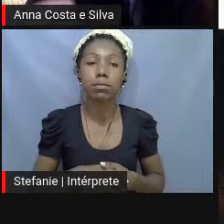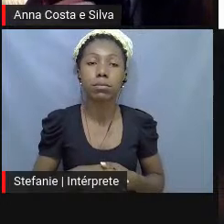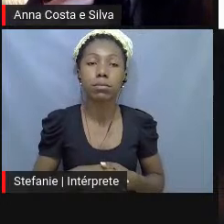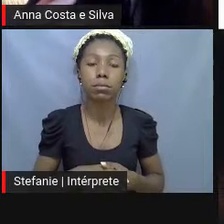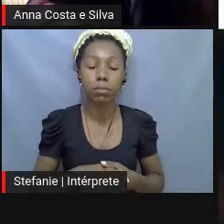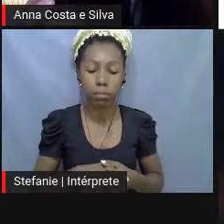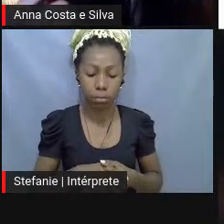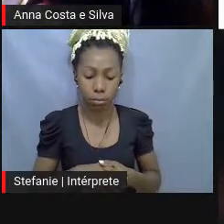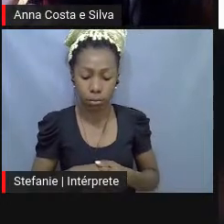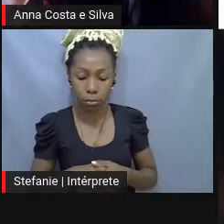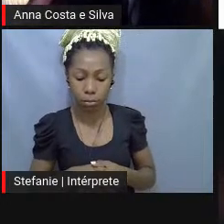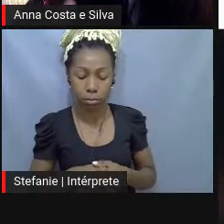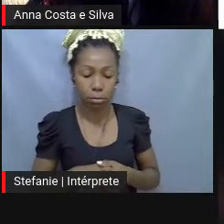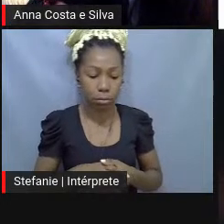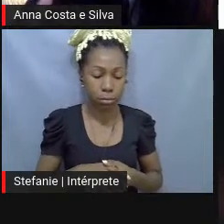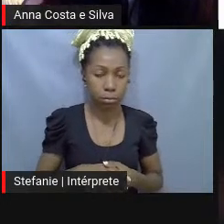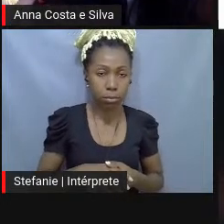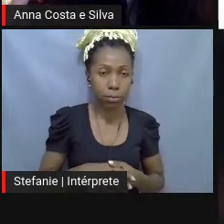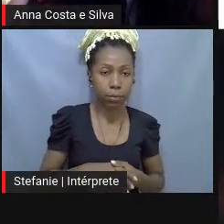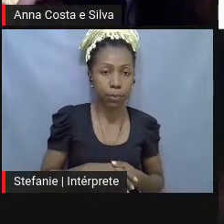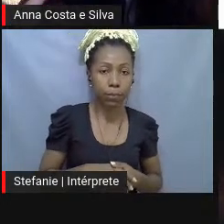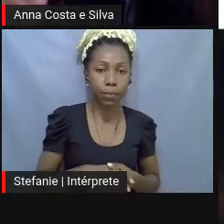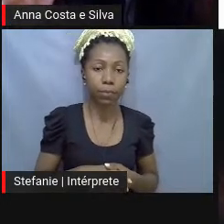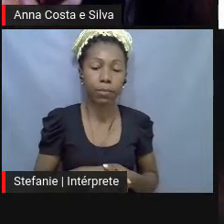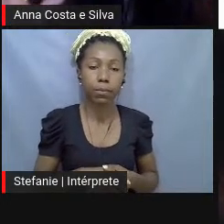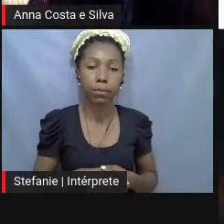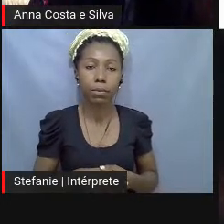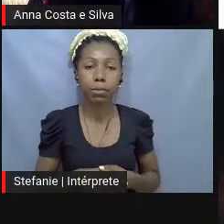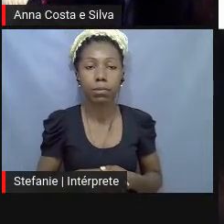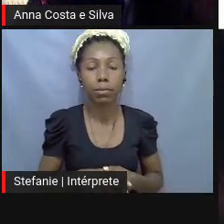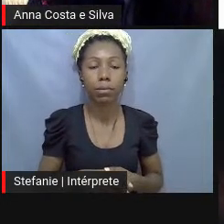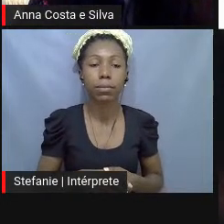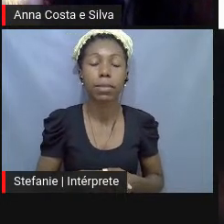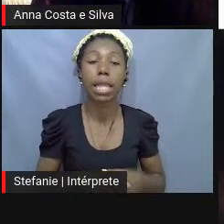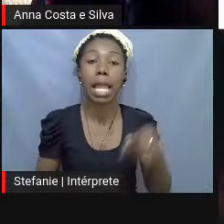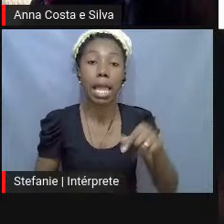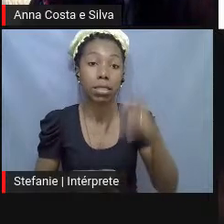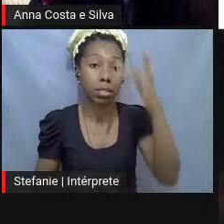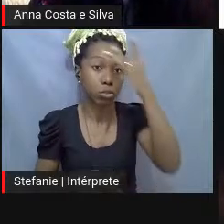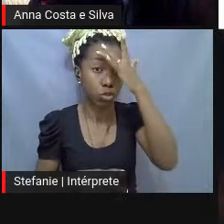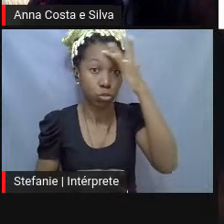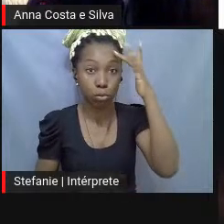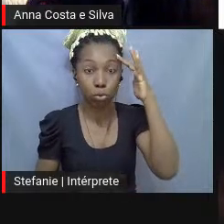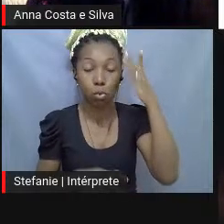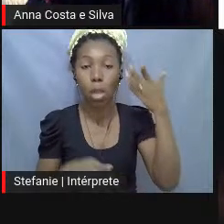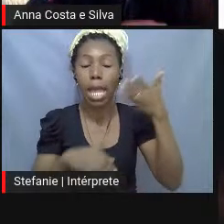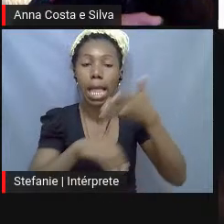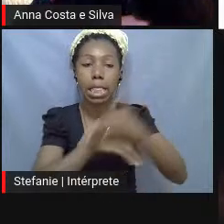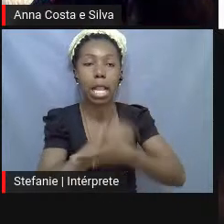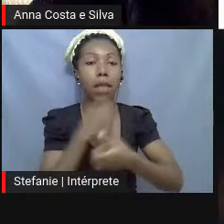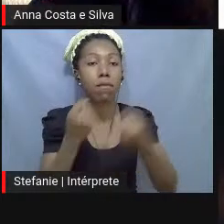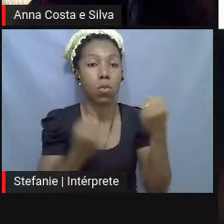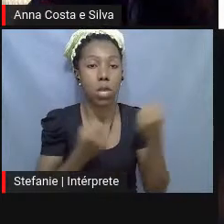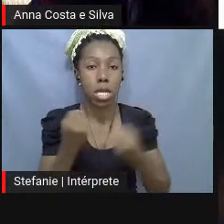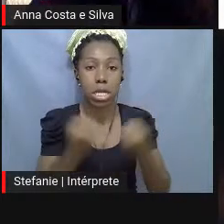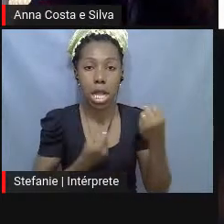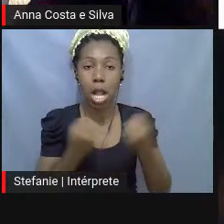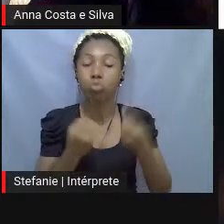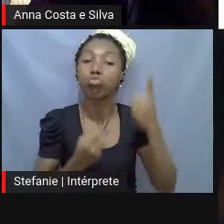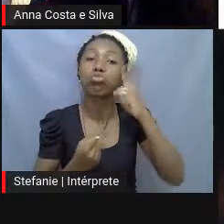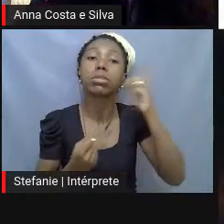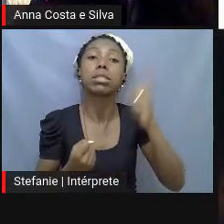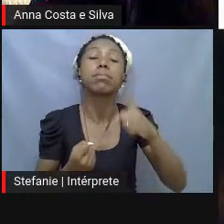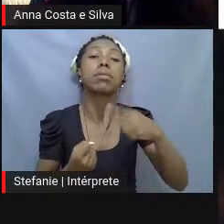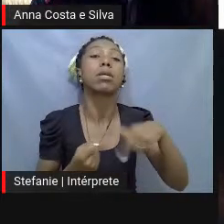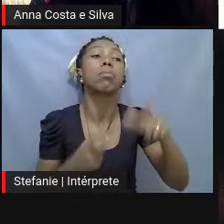essa... Essas... Essas pessoas entravam no carro sem saber para onde elas iam. E aí, elas